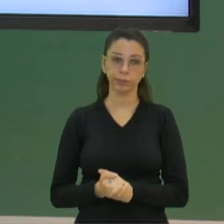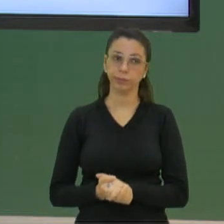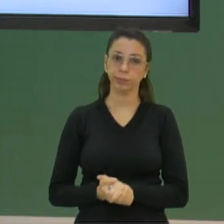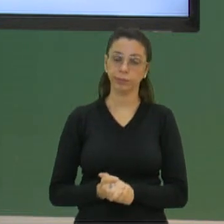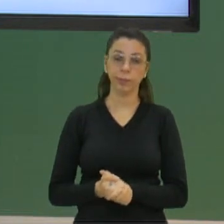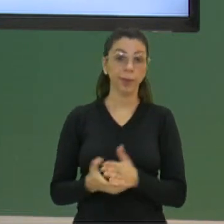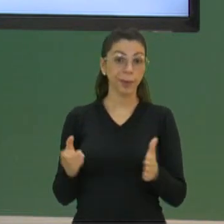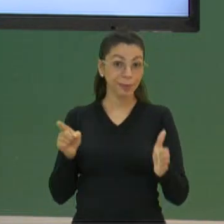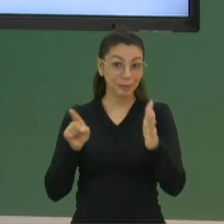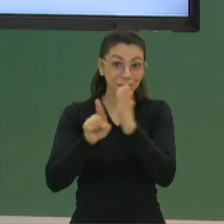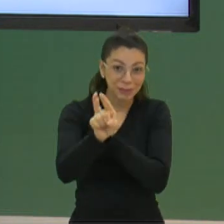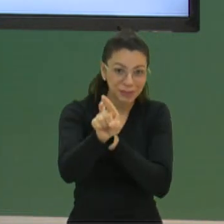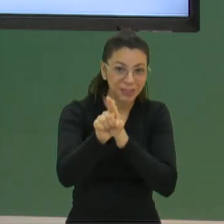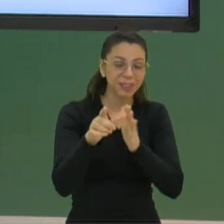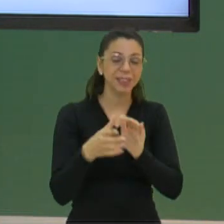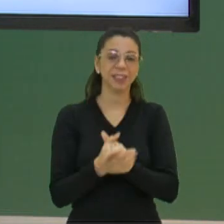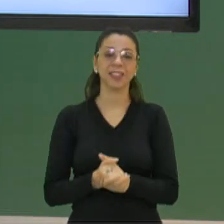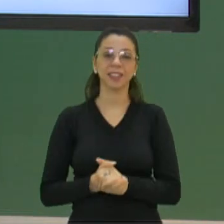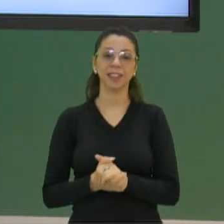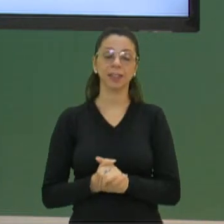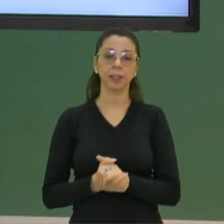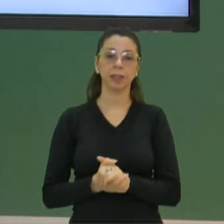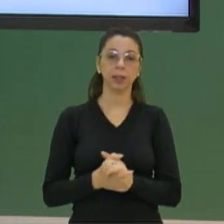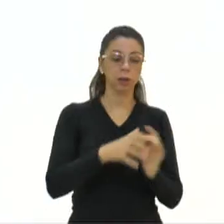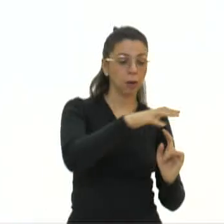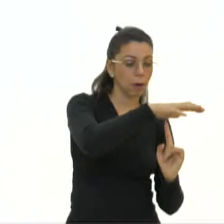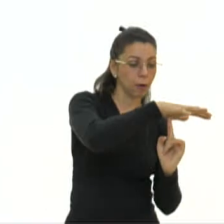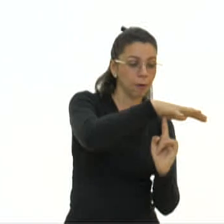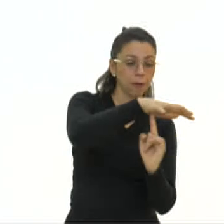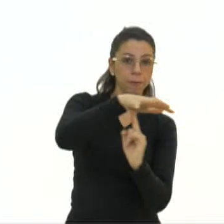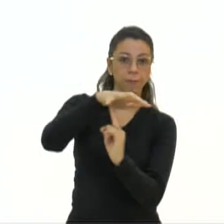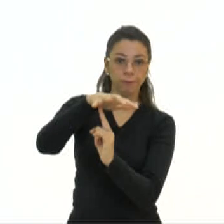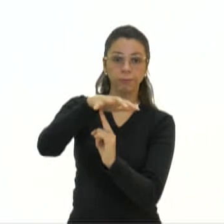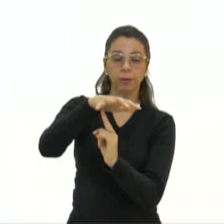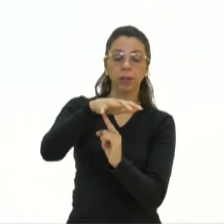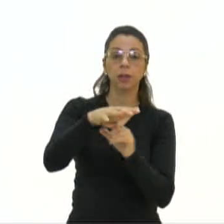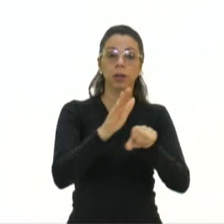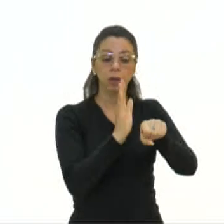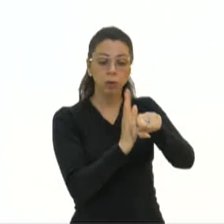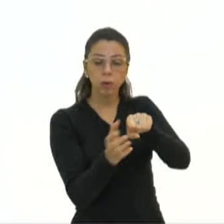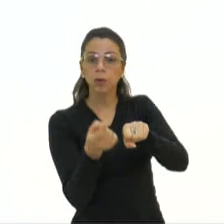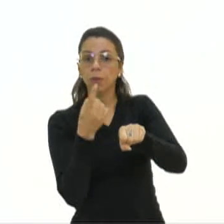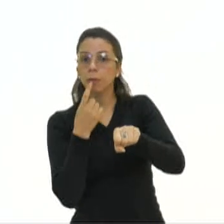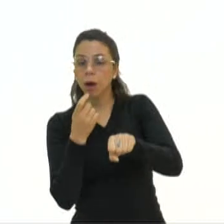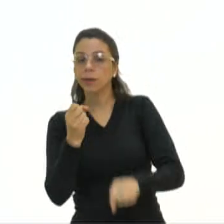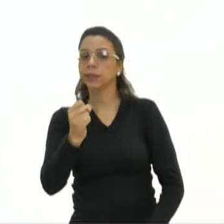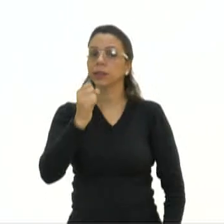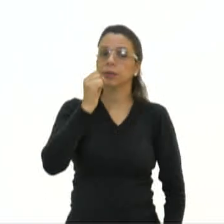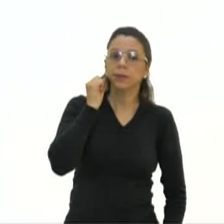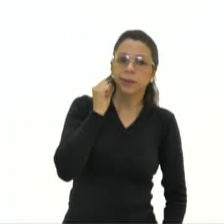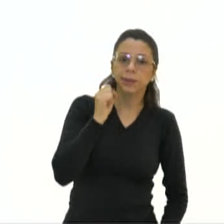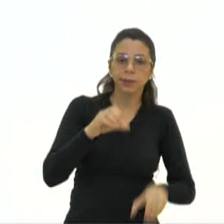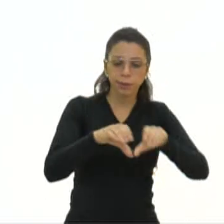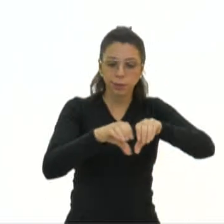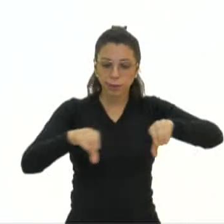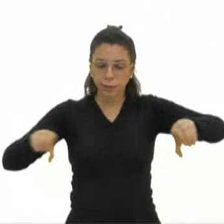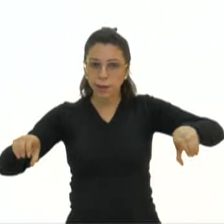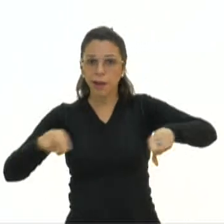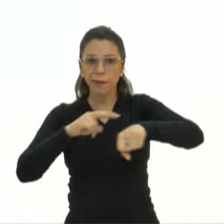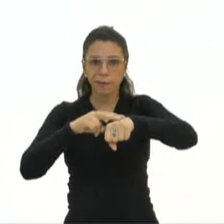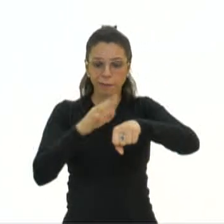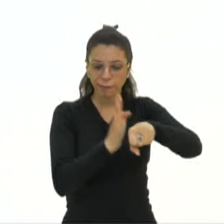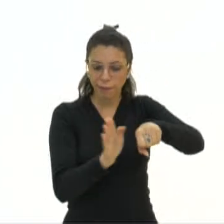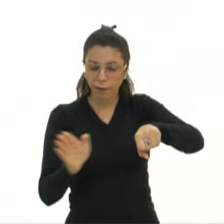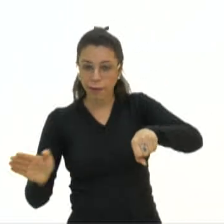vamos para um quiz. Na feira ou na quitanda, tomate, cenoura, pepino e cebola são considerados como